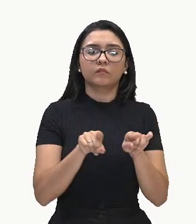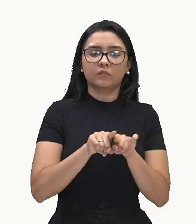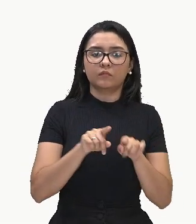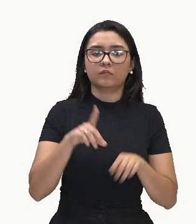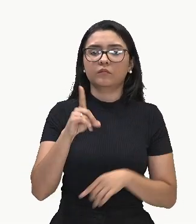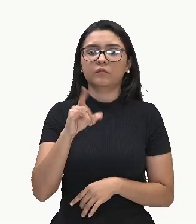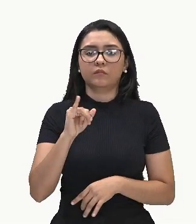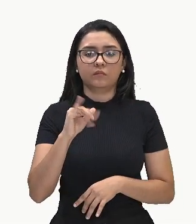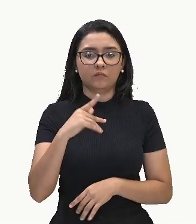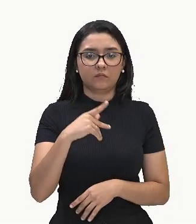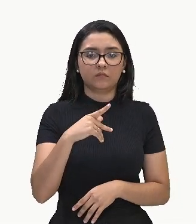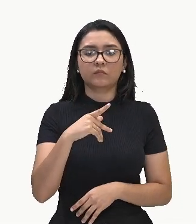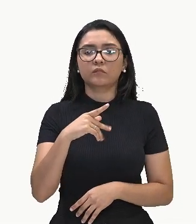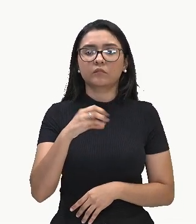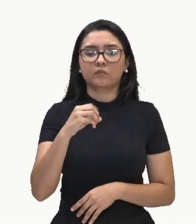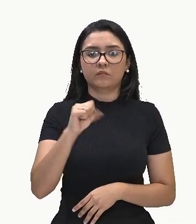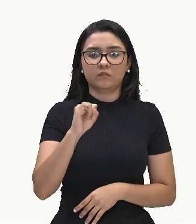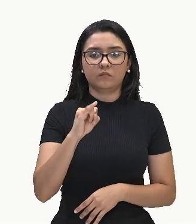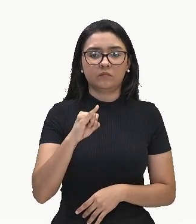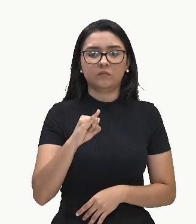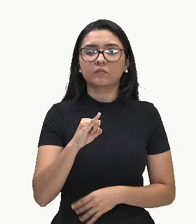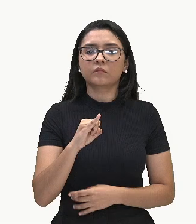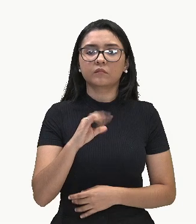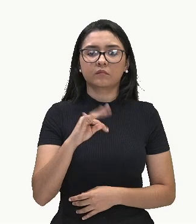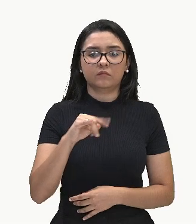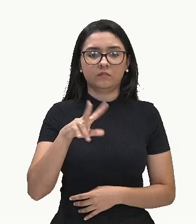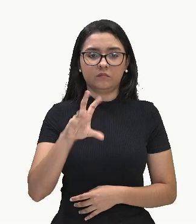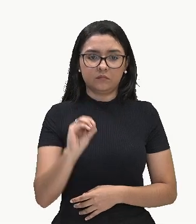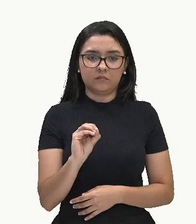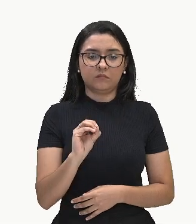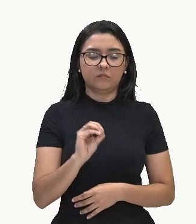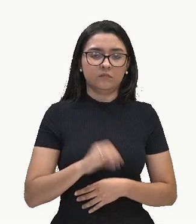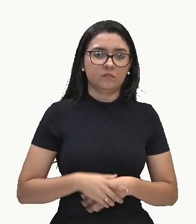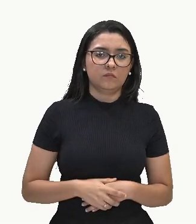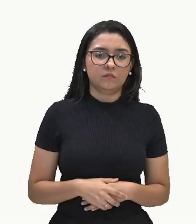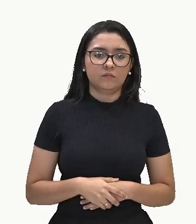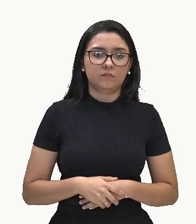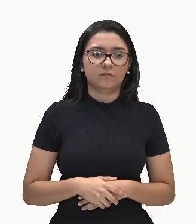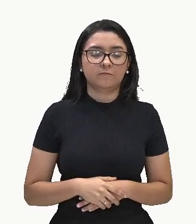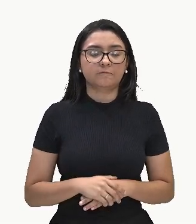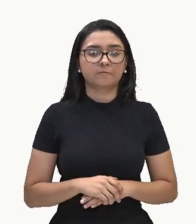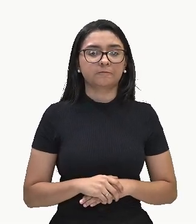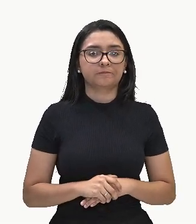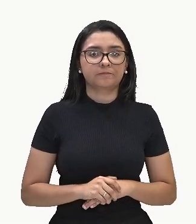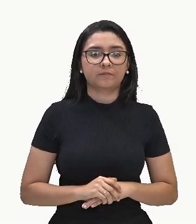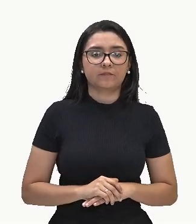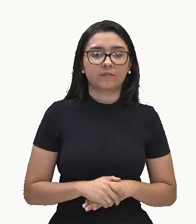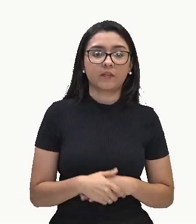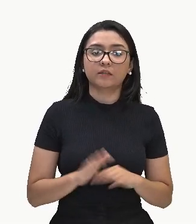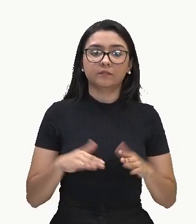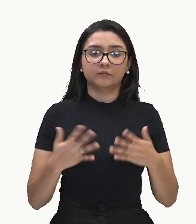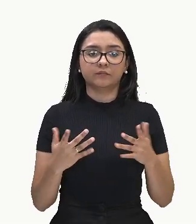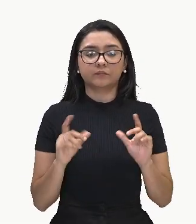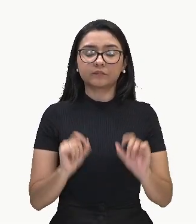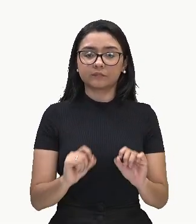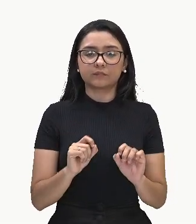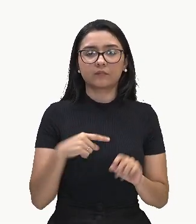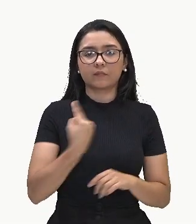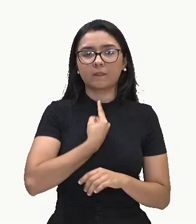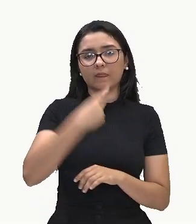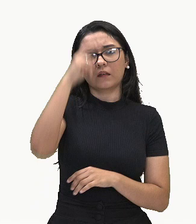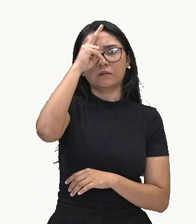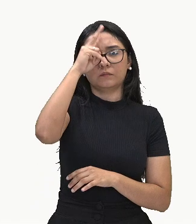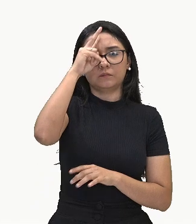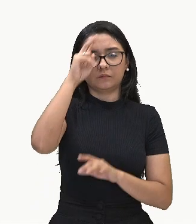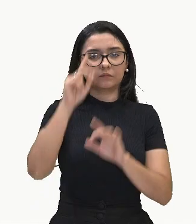prático de Brio Ruffini. Tudo bem? Então aqui, só para relembrar